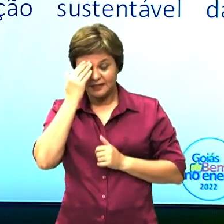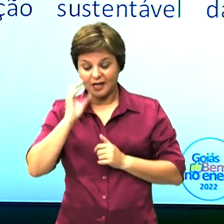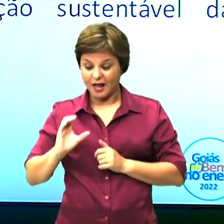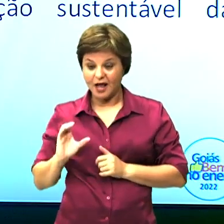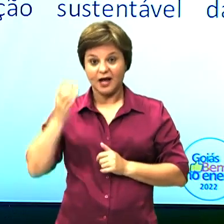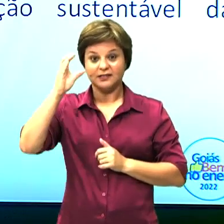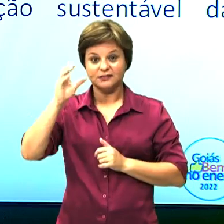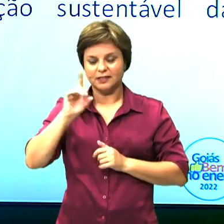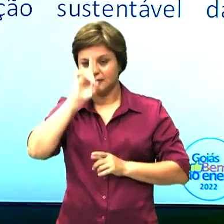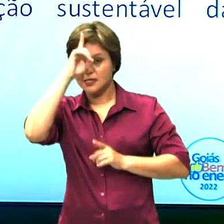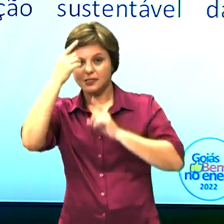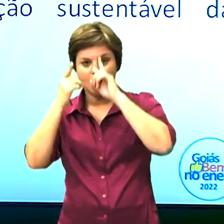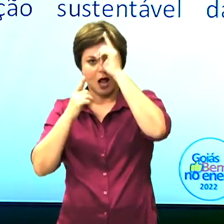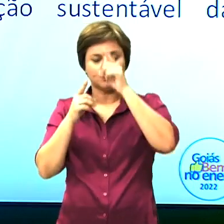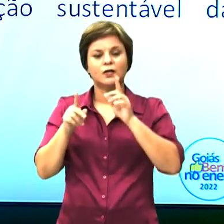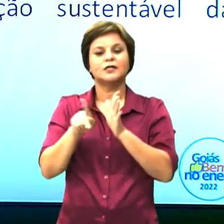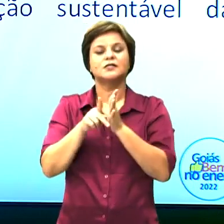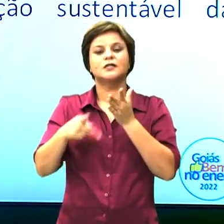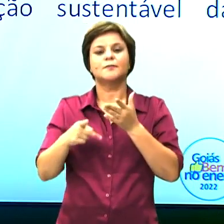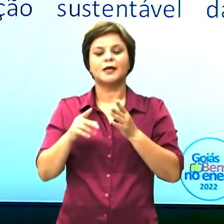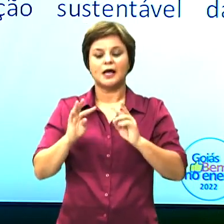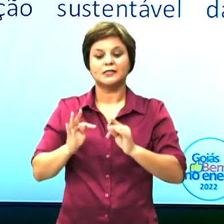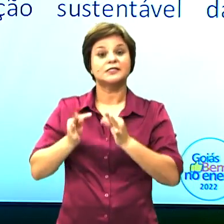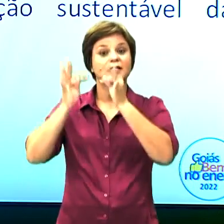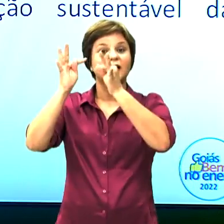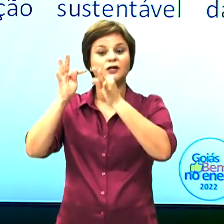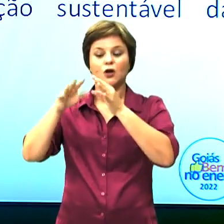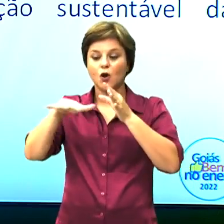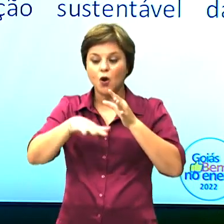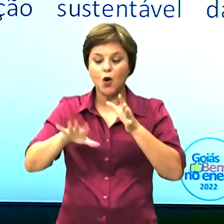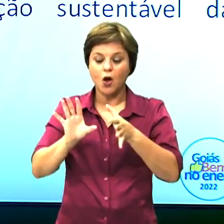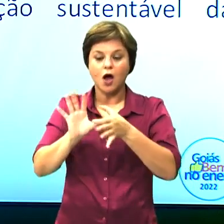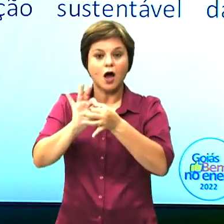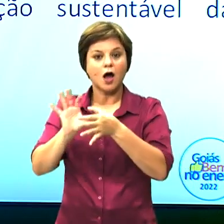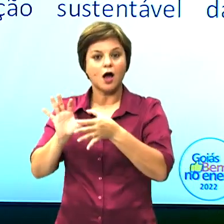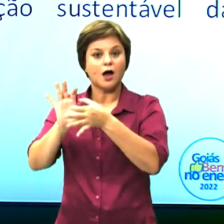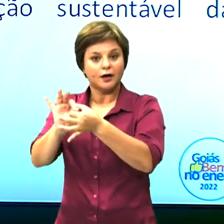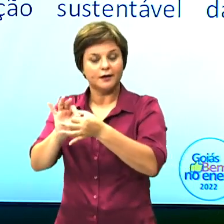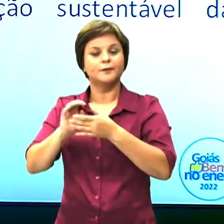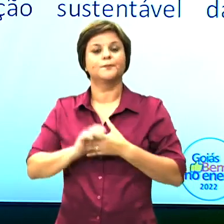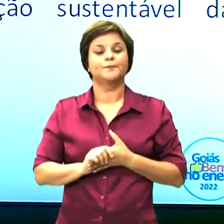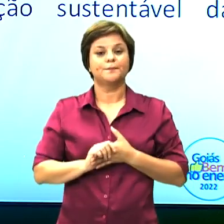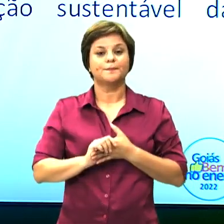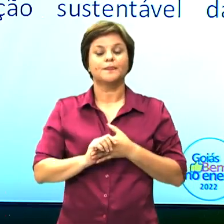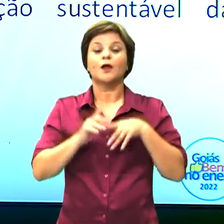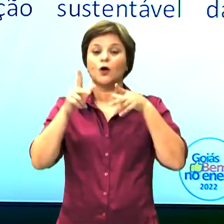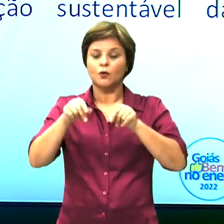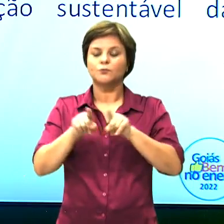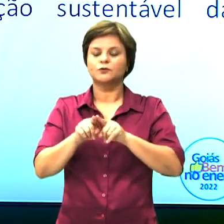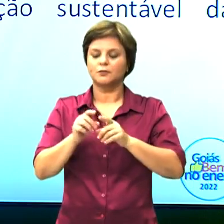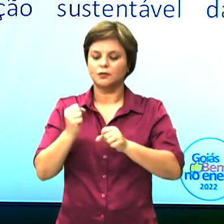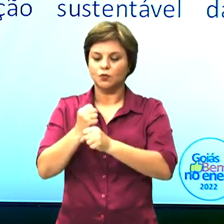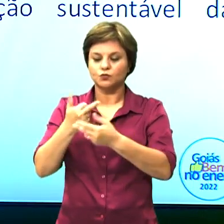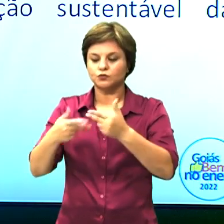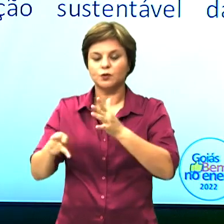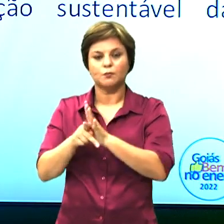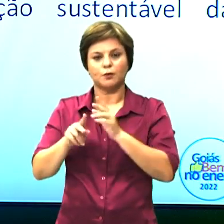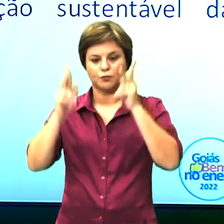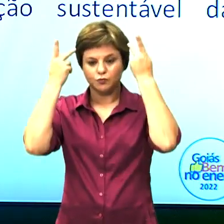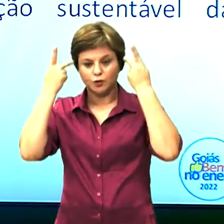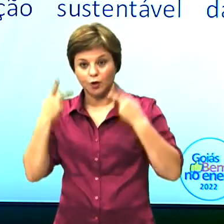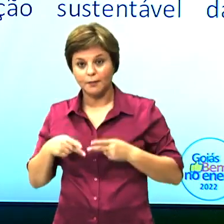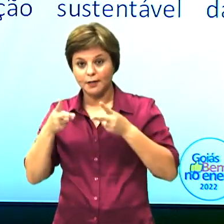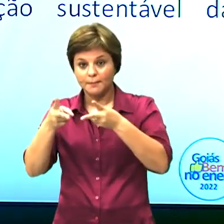ciências naturais e as tecnologias a elas associadas, como construções humanas,